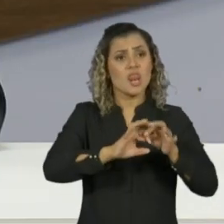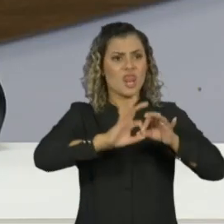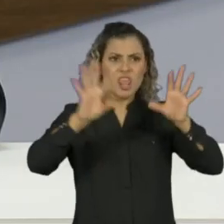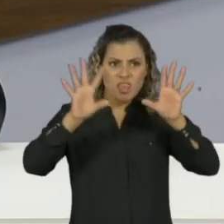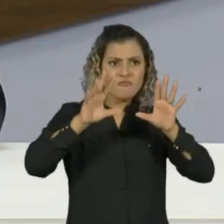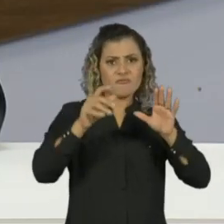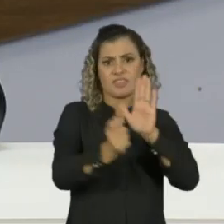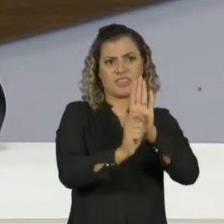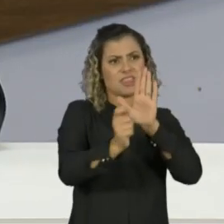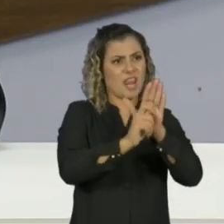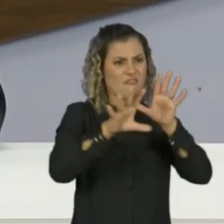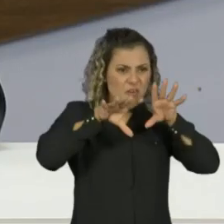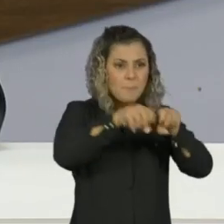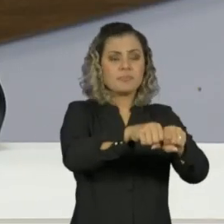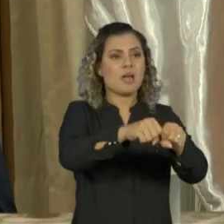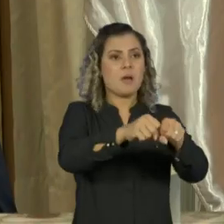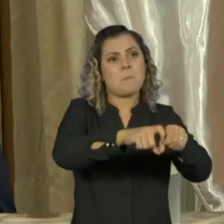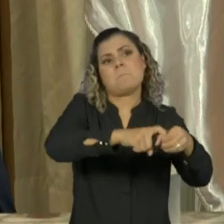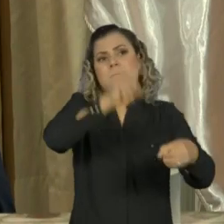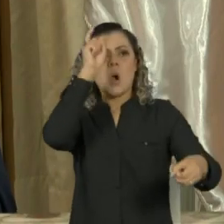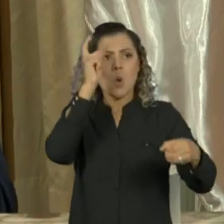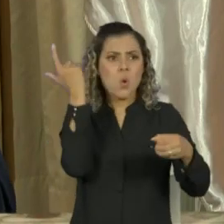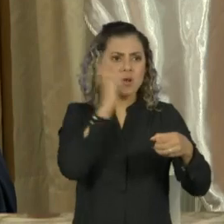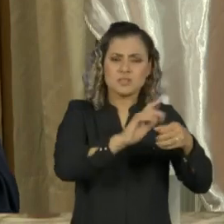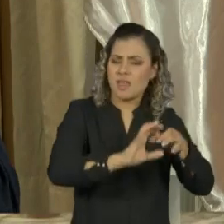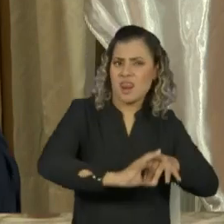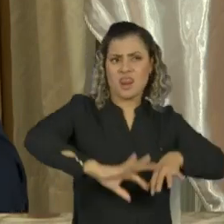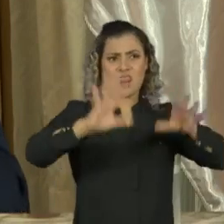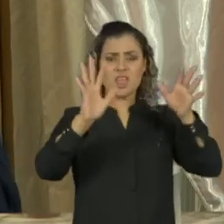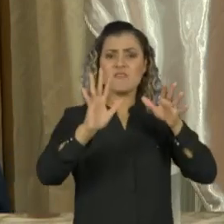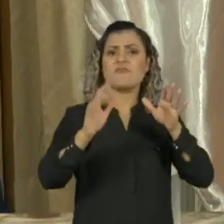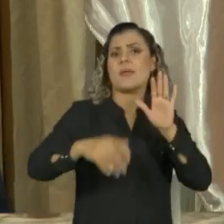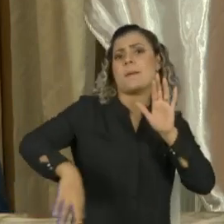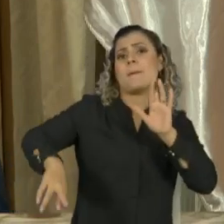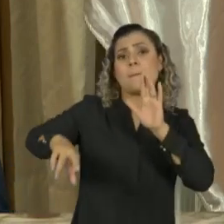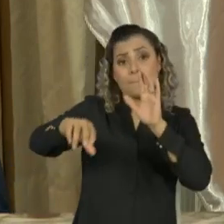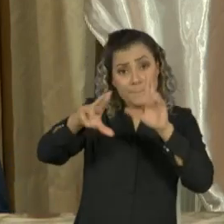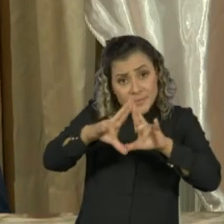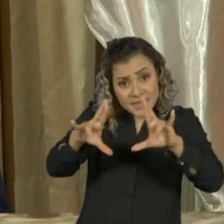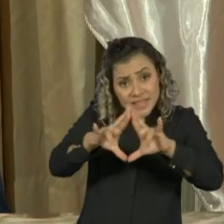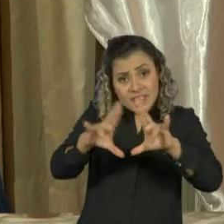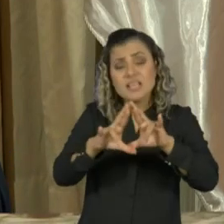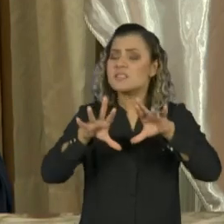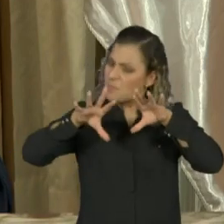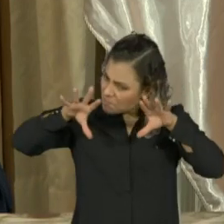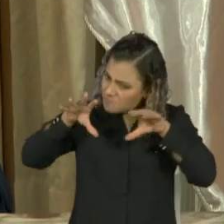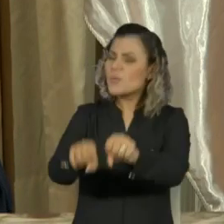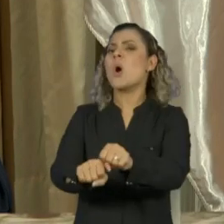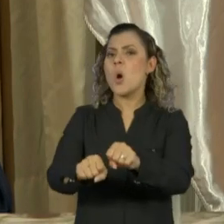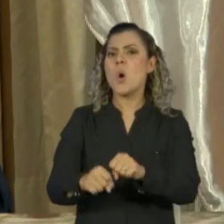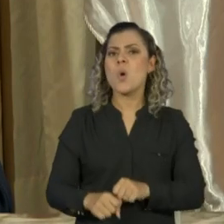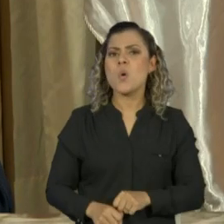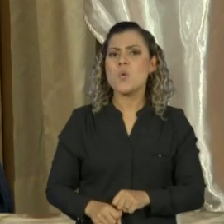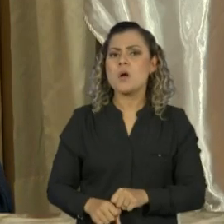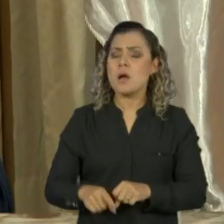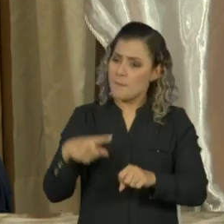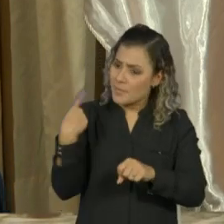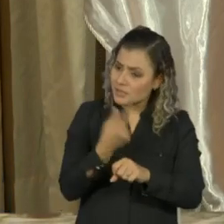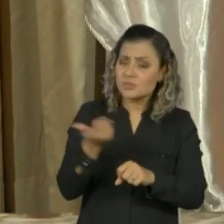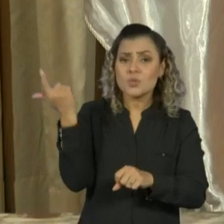libertadas do tráfico de drogas, que a milícia seja combatida para que a gente possa